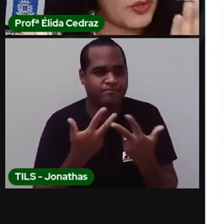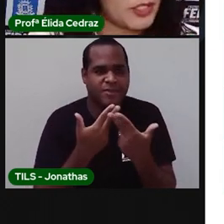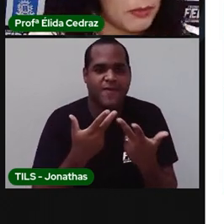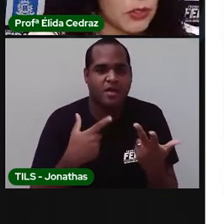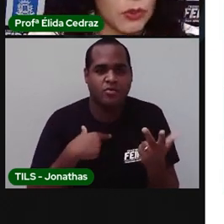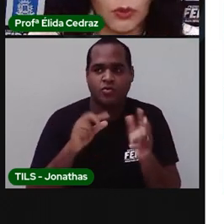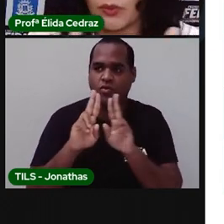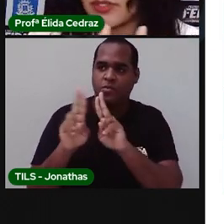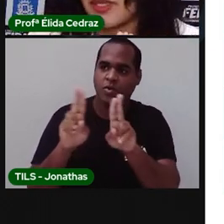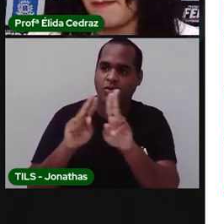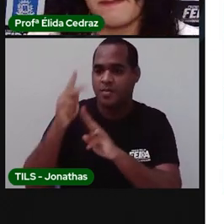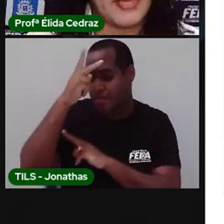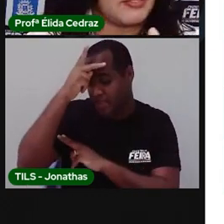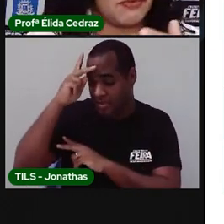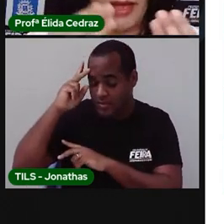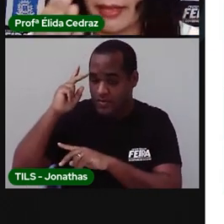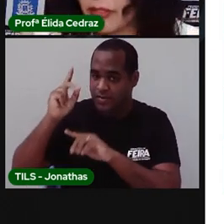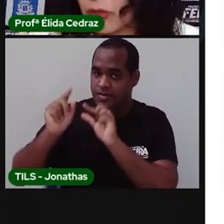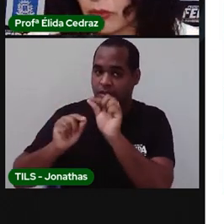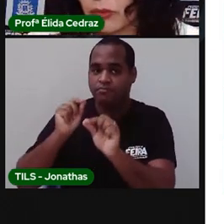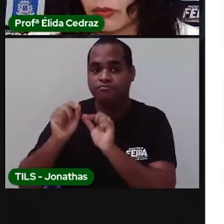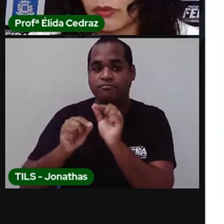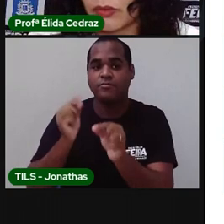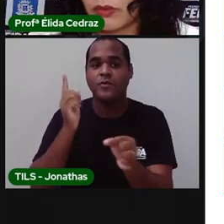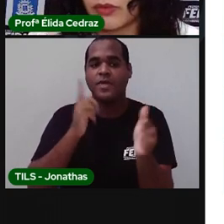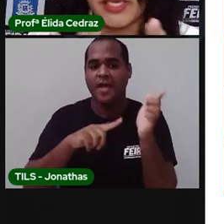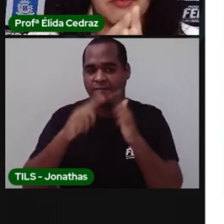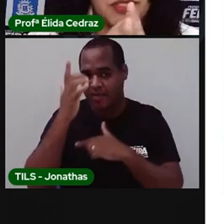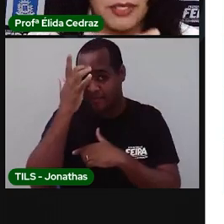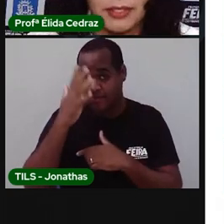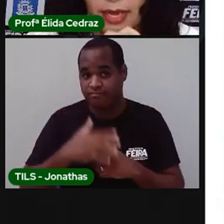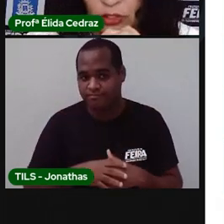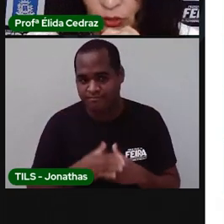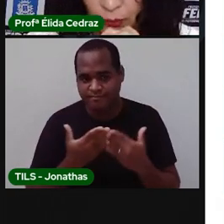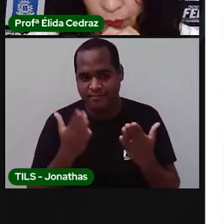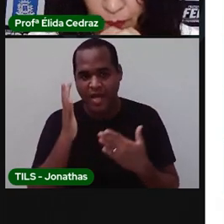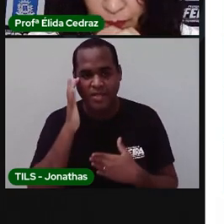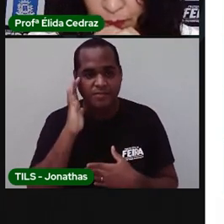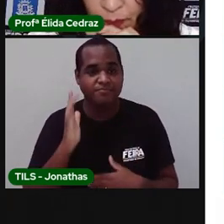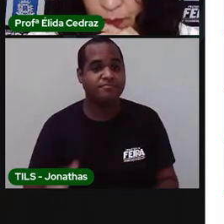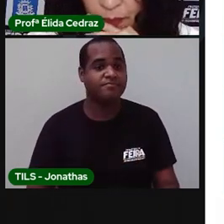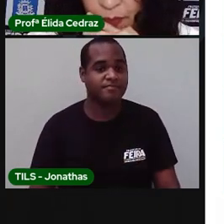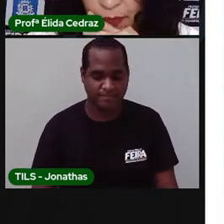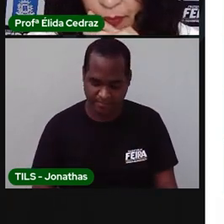nomes ou as pessoas mais fácil? O que é vocês acham?